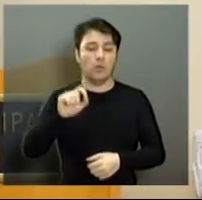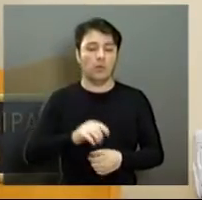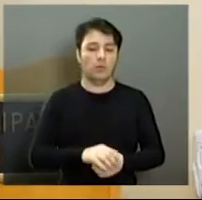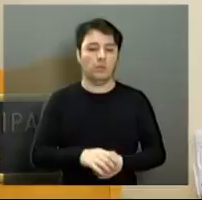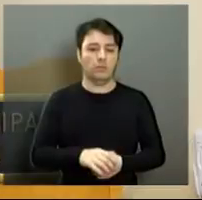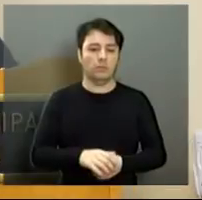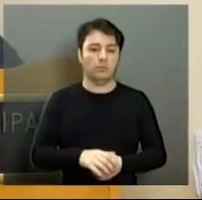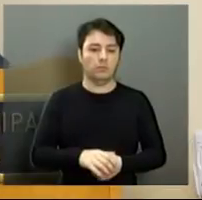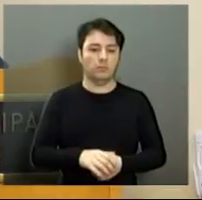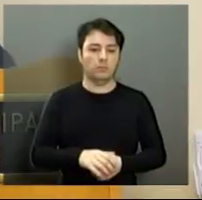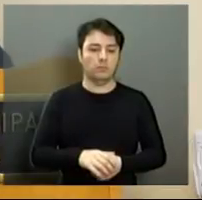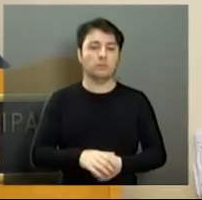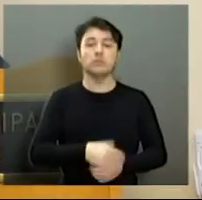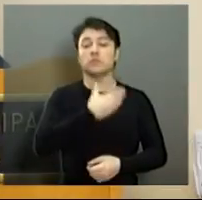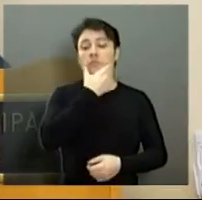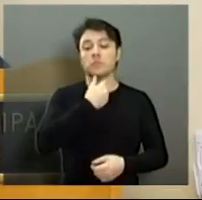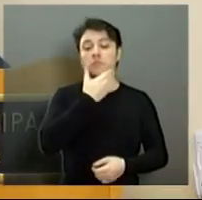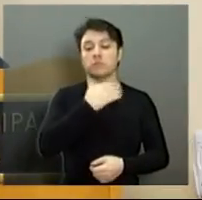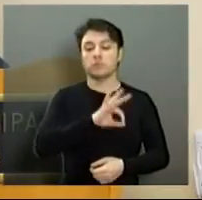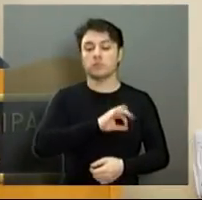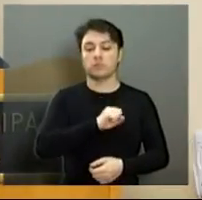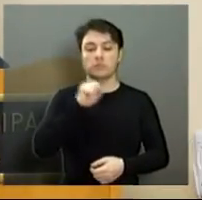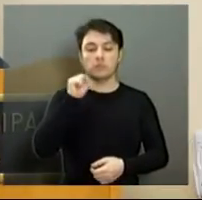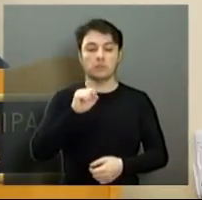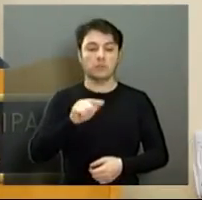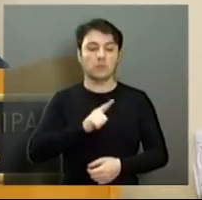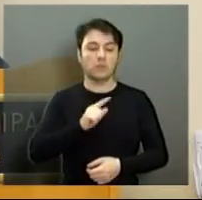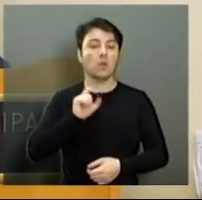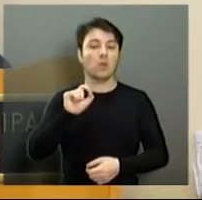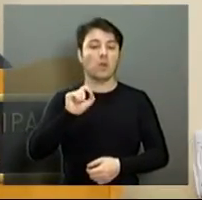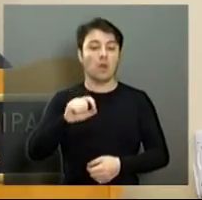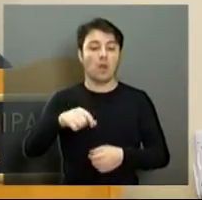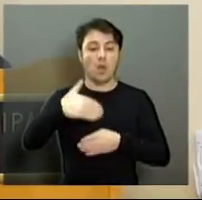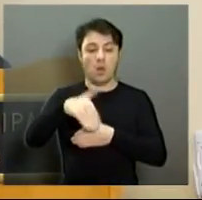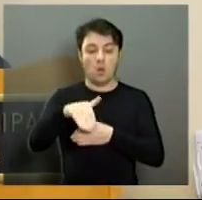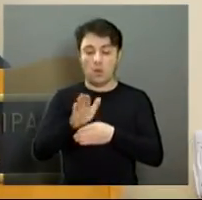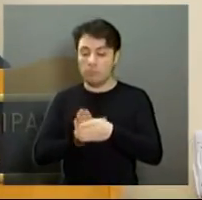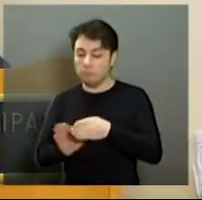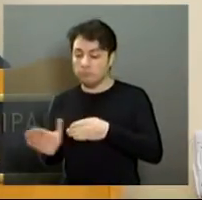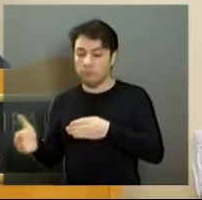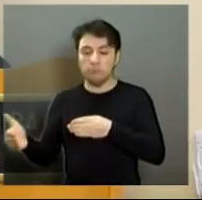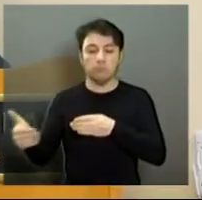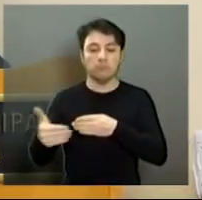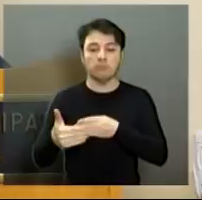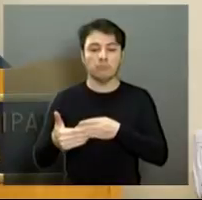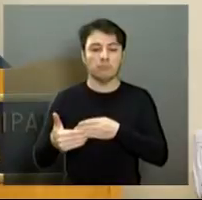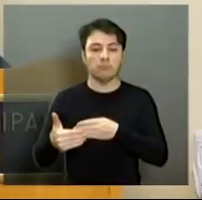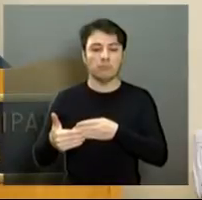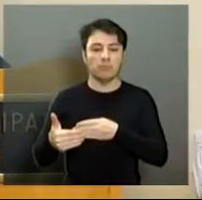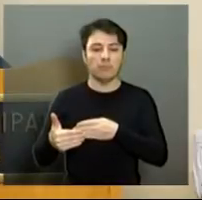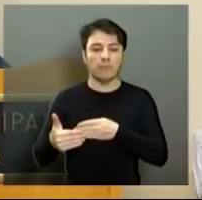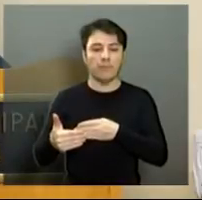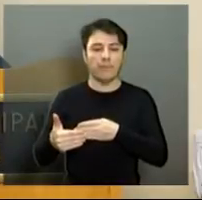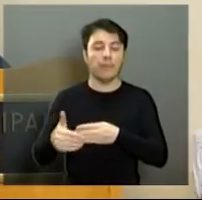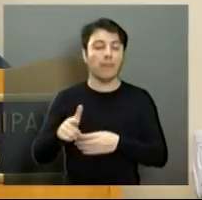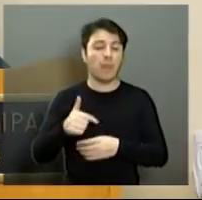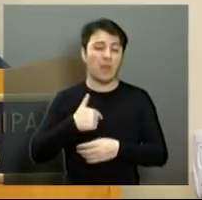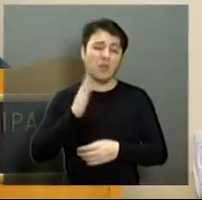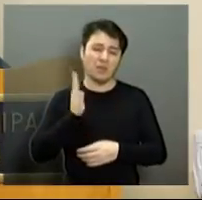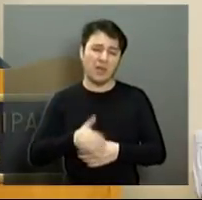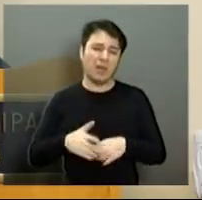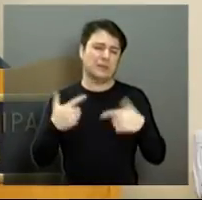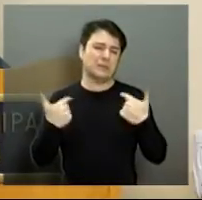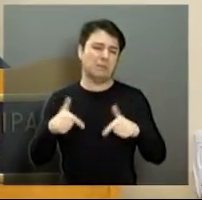ao vereador aí, Tenente Santana, que a rotatória, a da Ibnagim com a Camila Benúcio, eu já venho